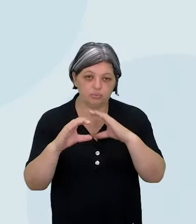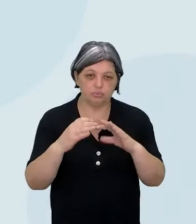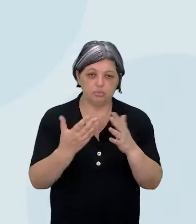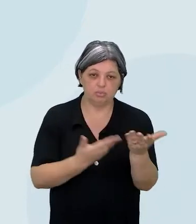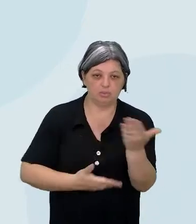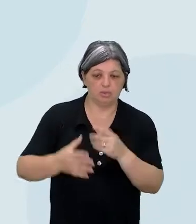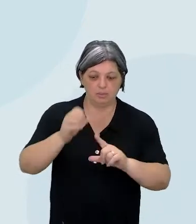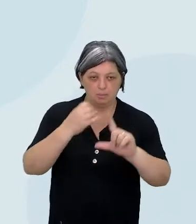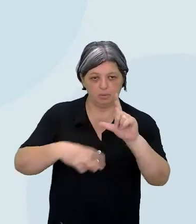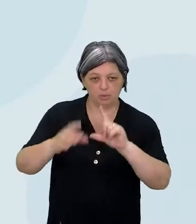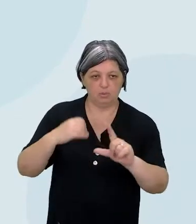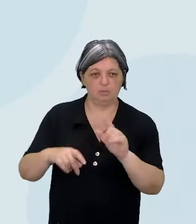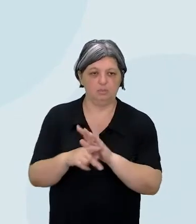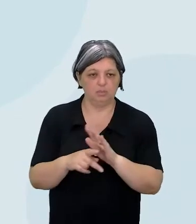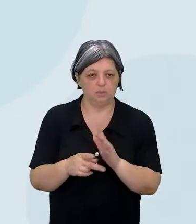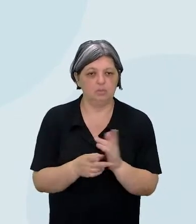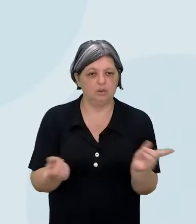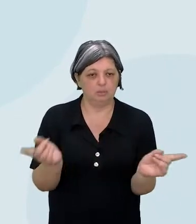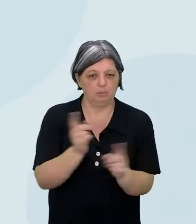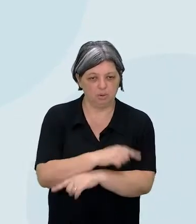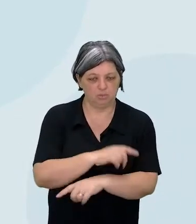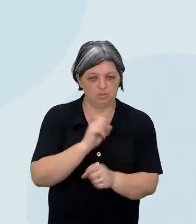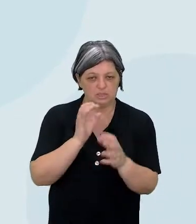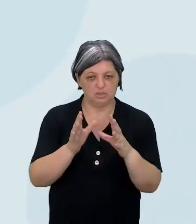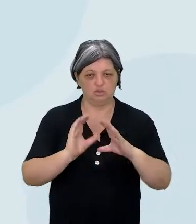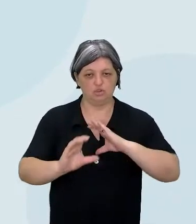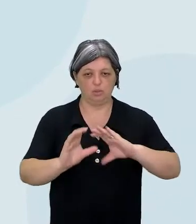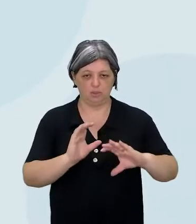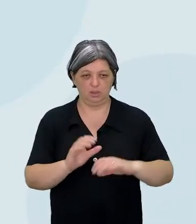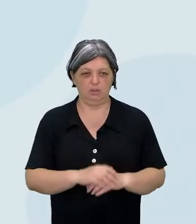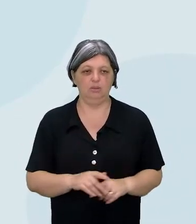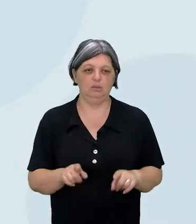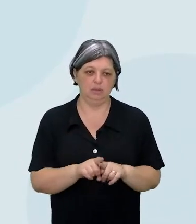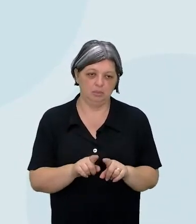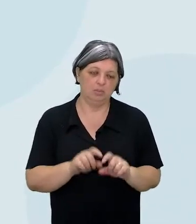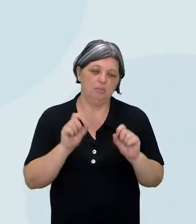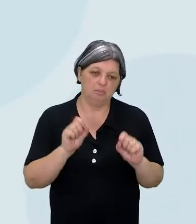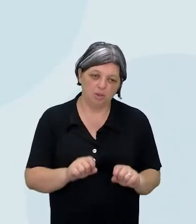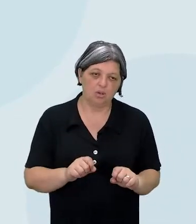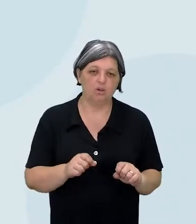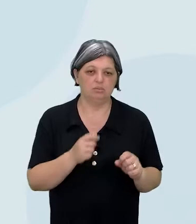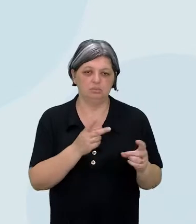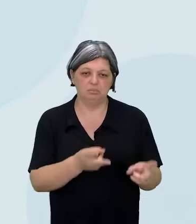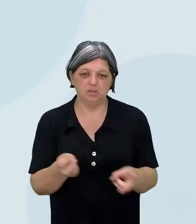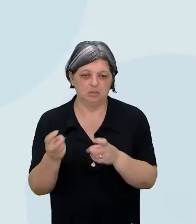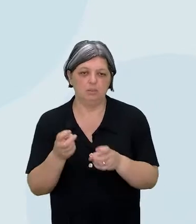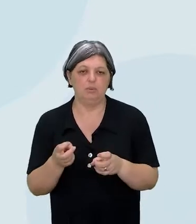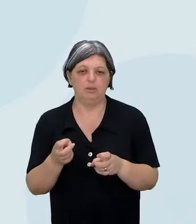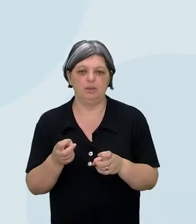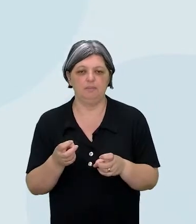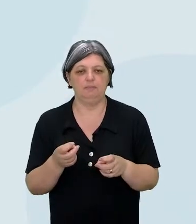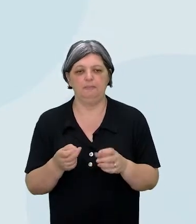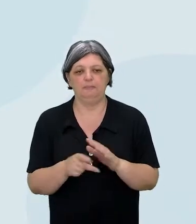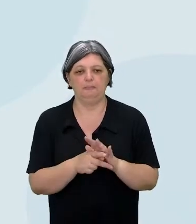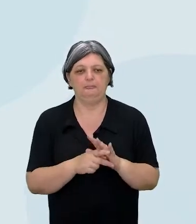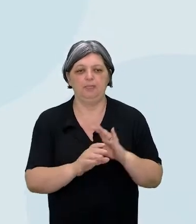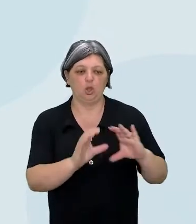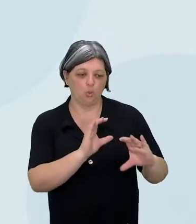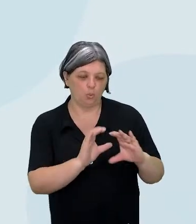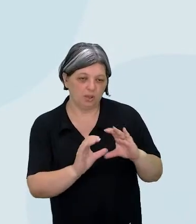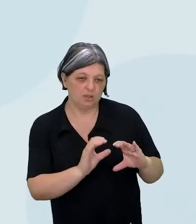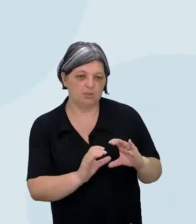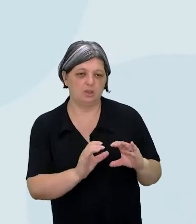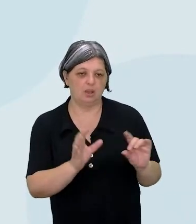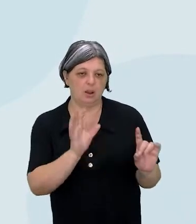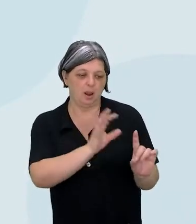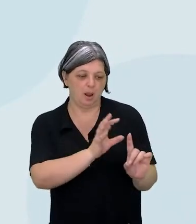polos opostos da ação de se comunicar. E a distinção pode ser feita identificando de um lado uma comunicação manipulatória